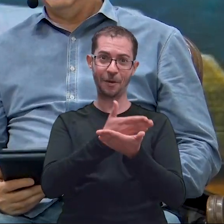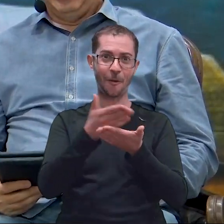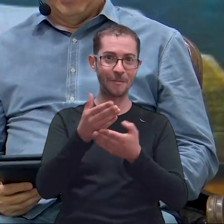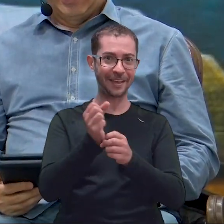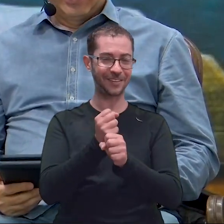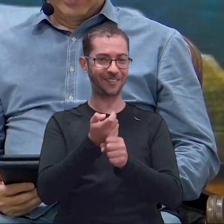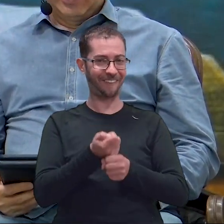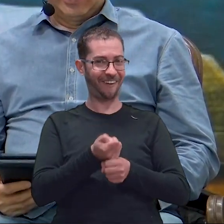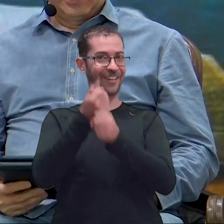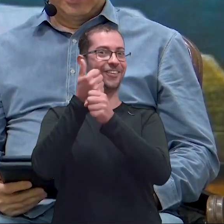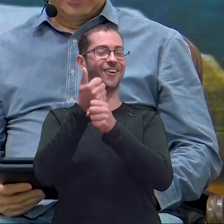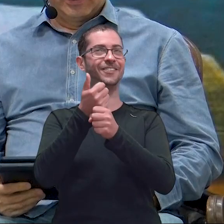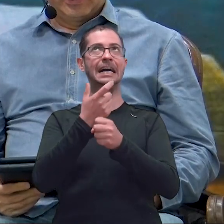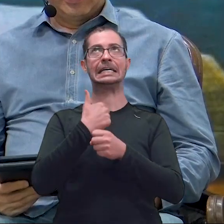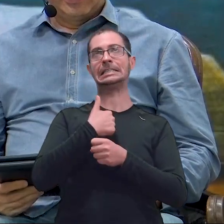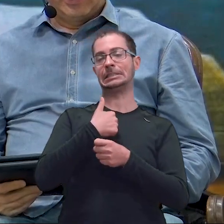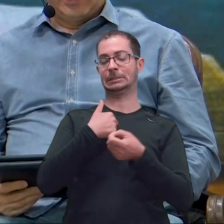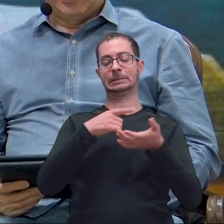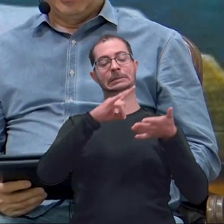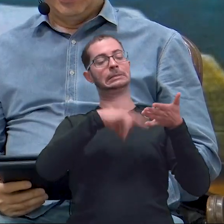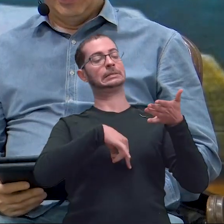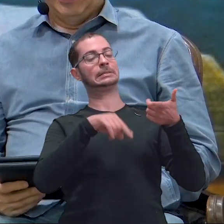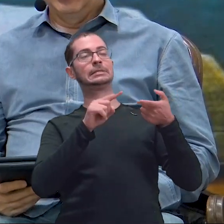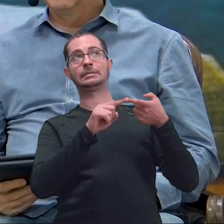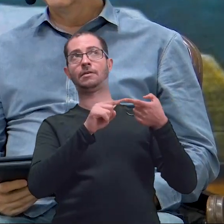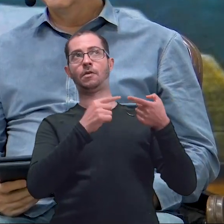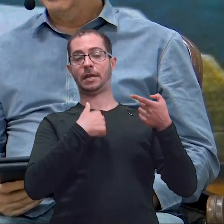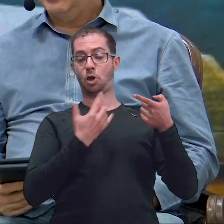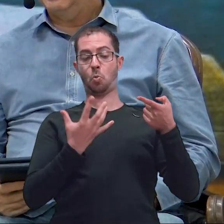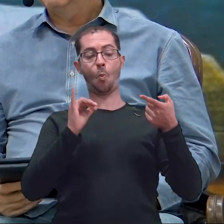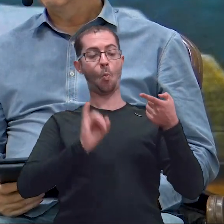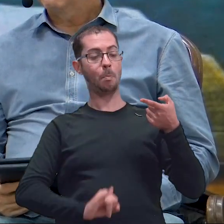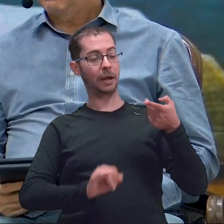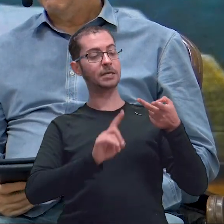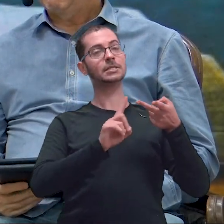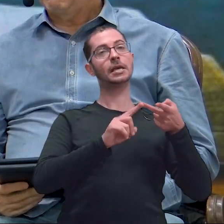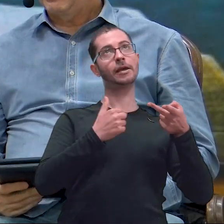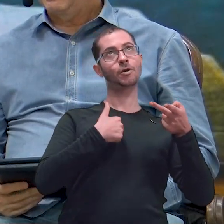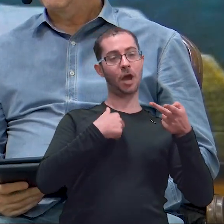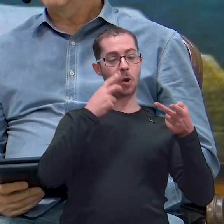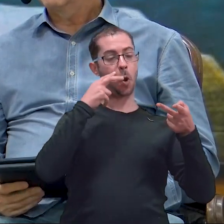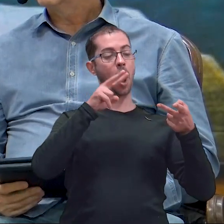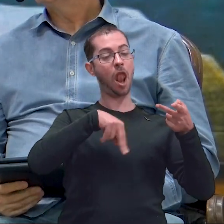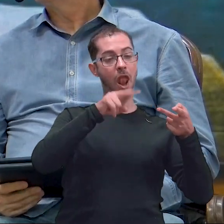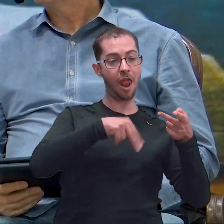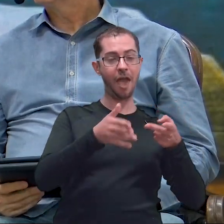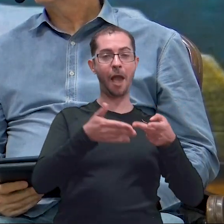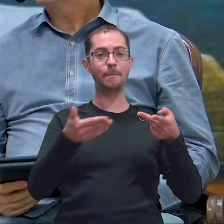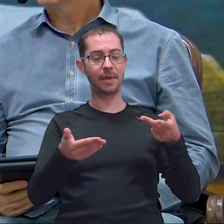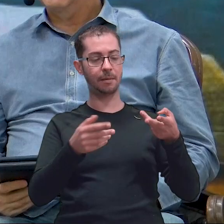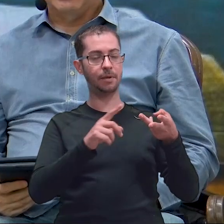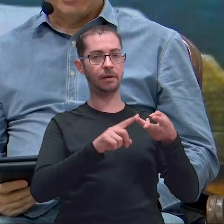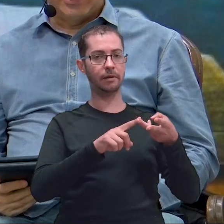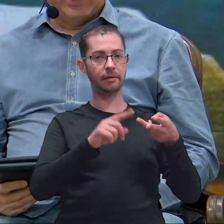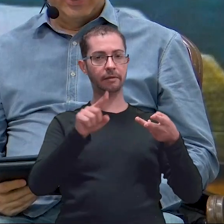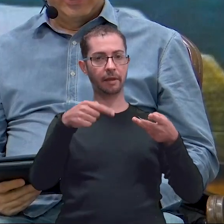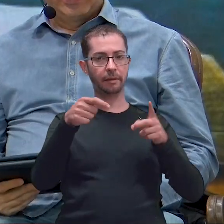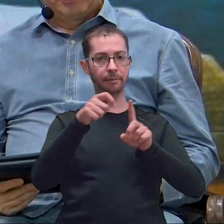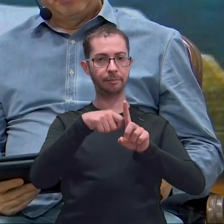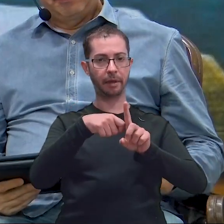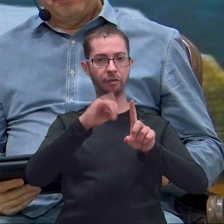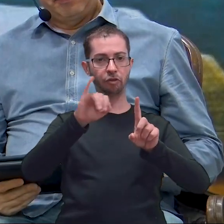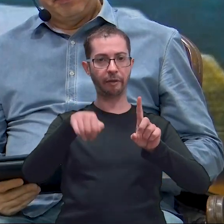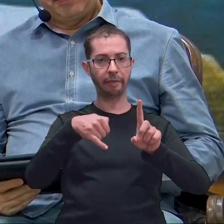de fazer alguma coisa nova, de ler a Bíblia. Mas, este ano, eu vou ler a Bíblia. Passa lá, dia 15 de janeiro, já esqueceu.